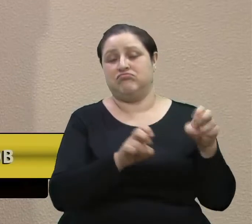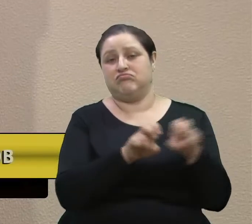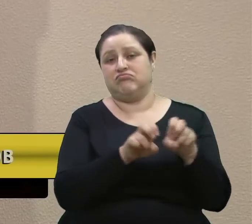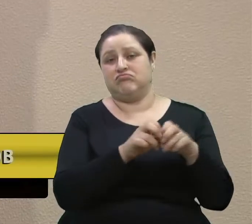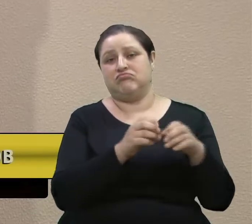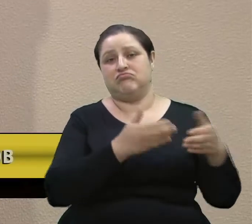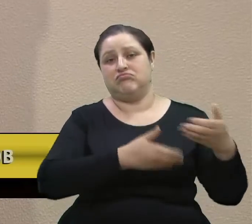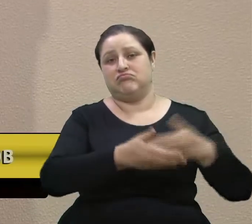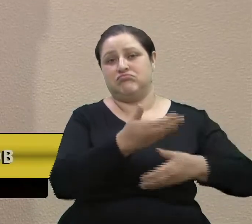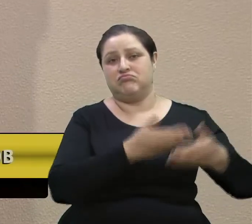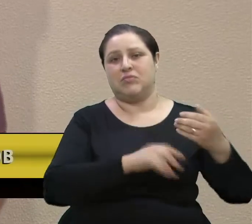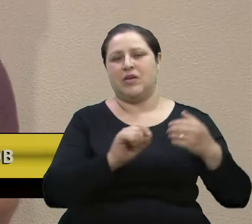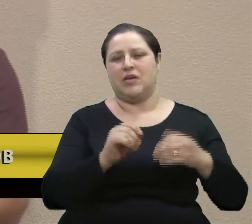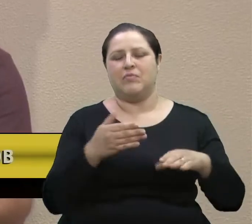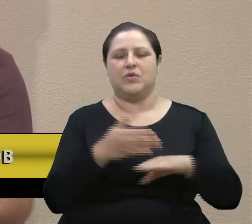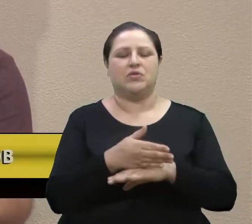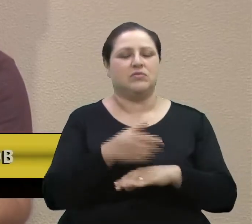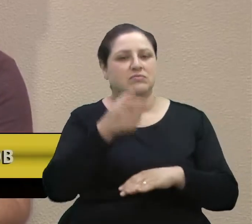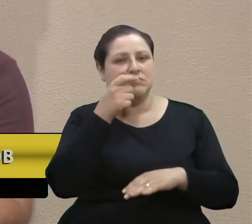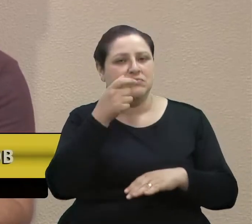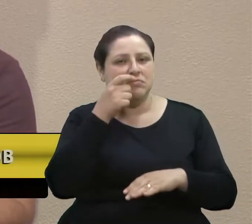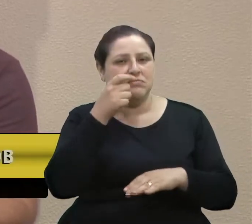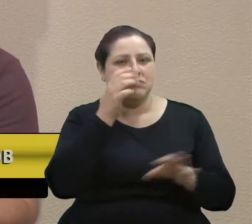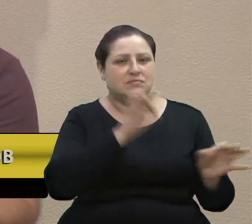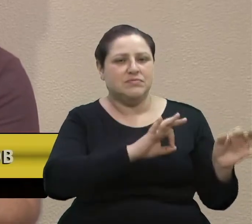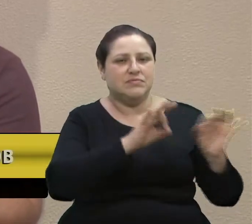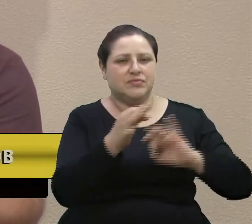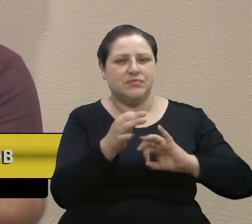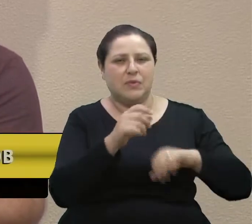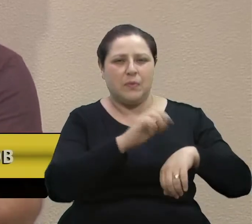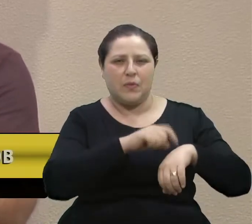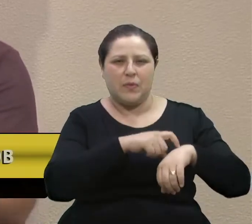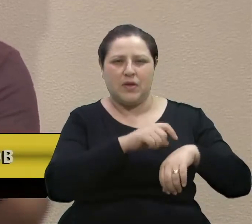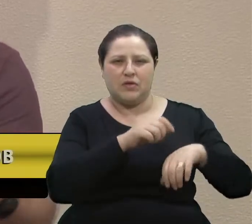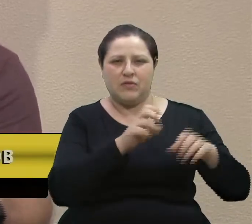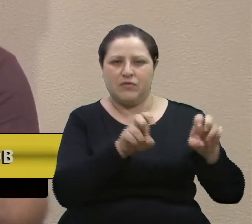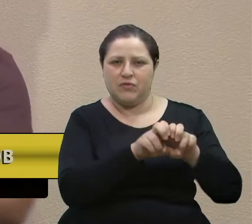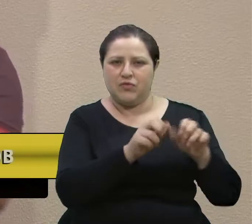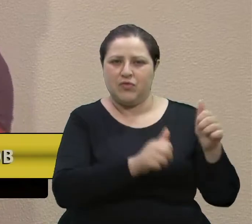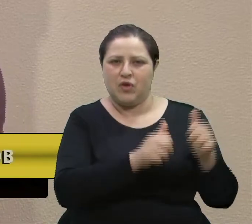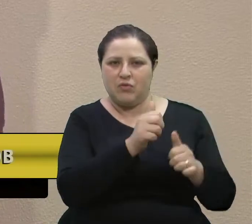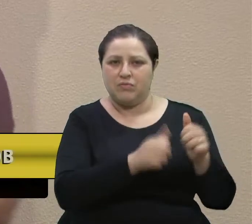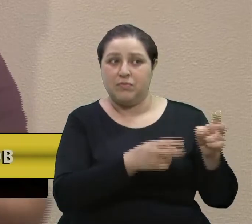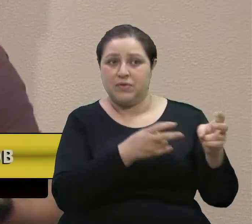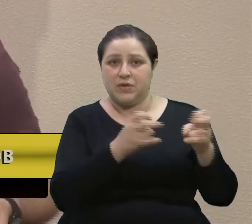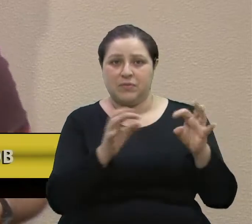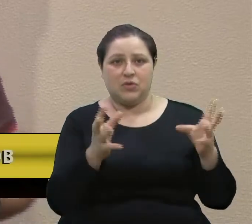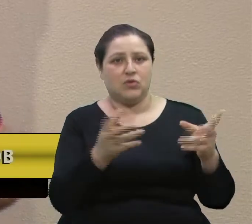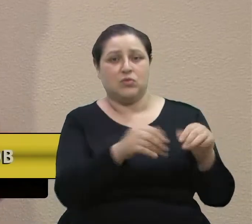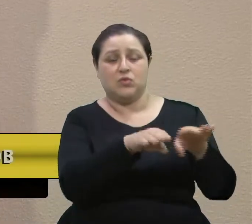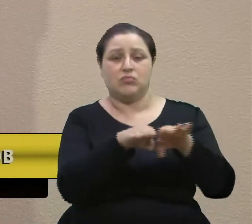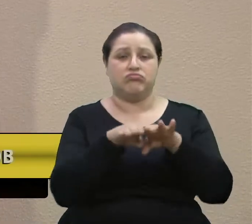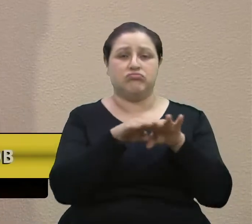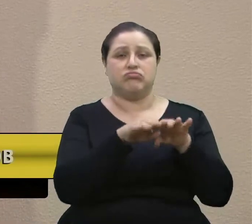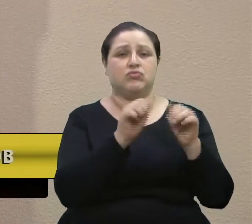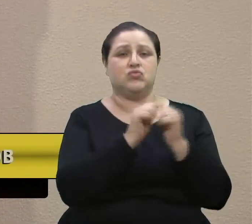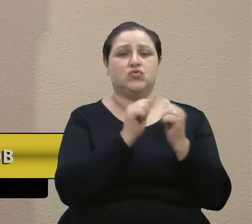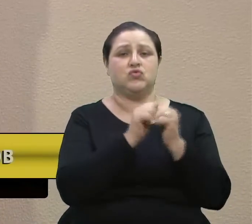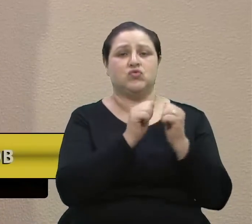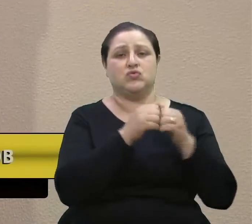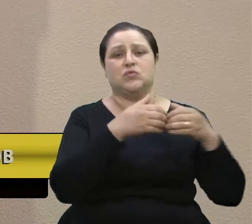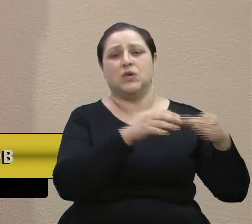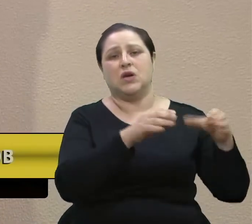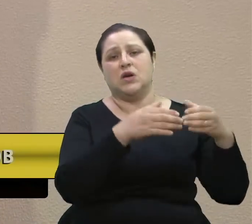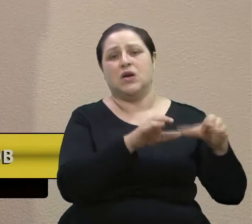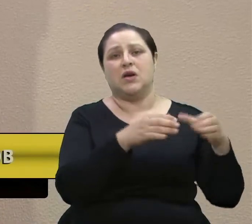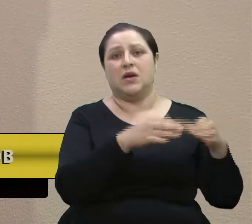E quem vai assistir esse momento percebe a importância de estarem juntos ali. E eu tenho